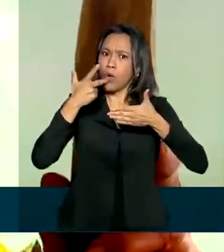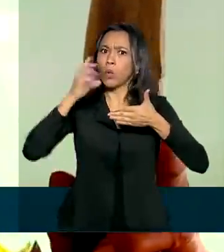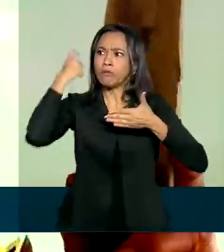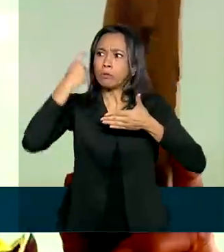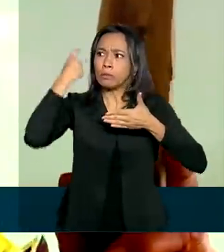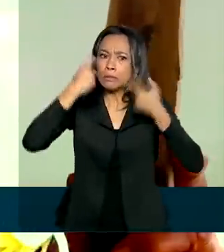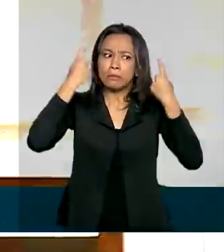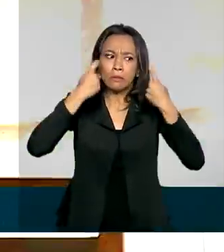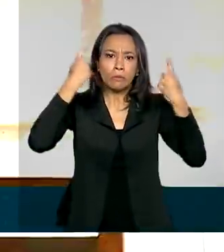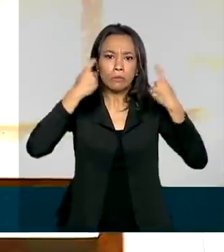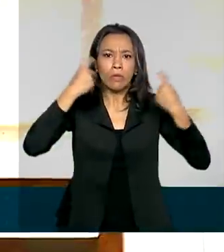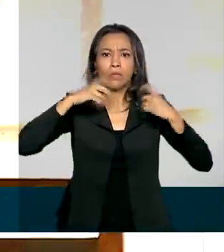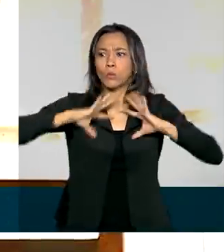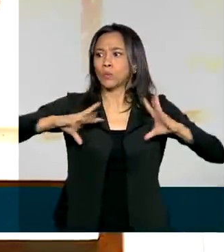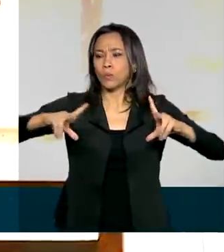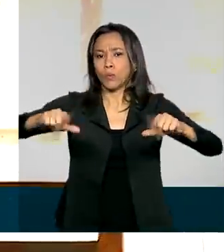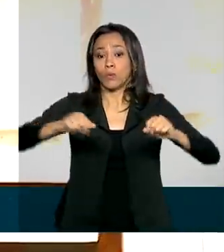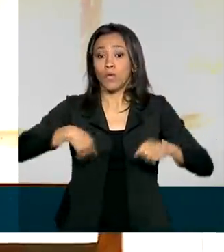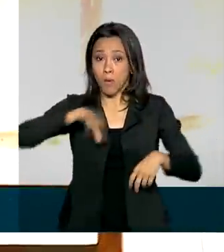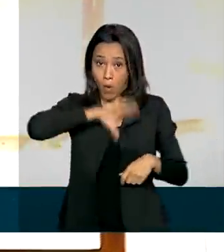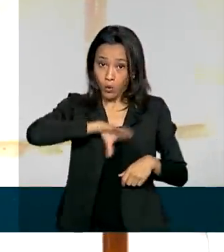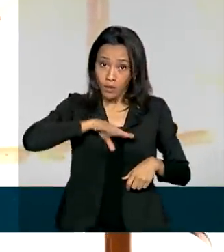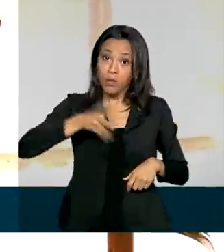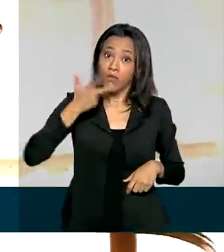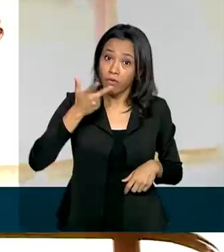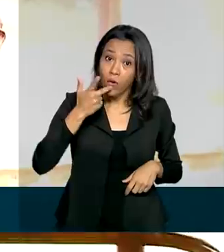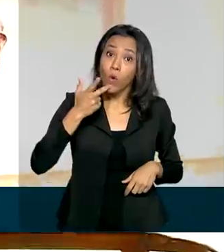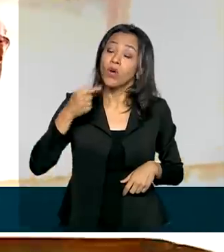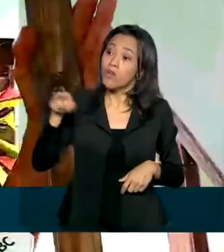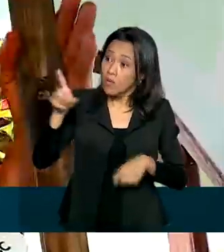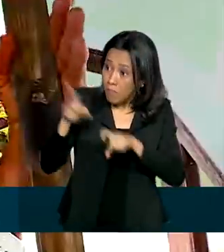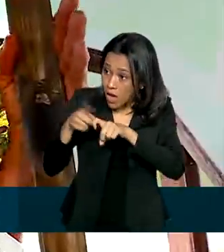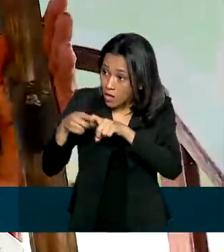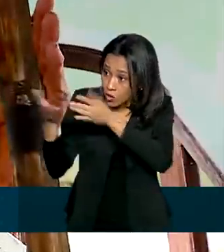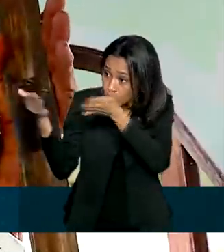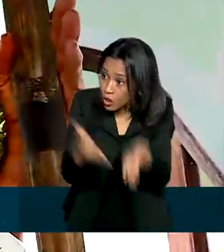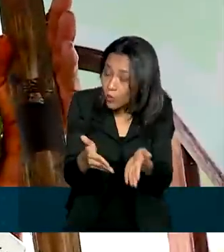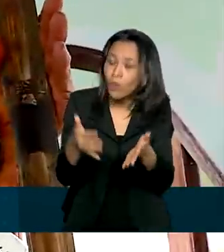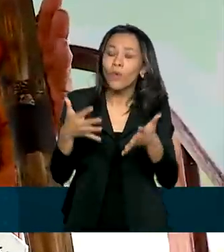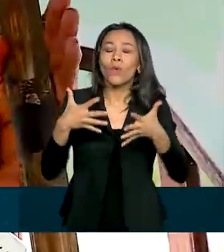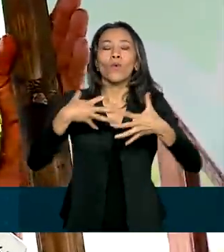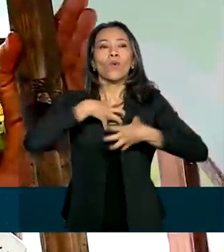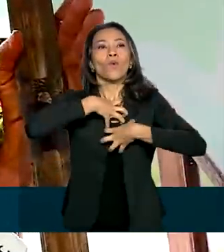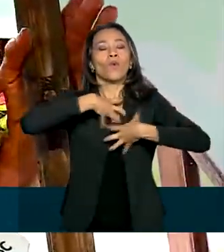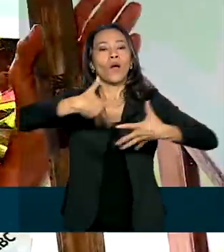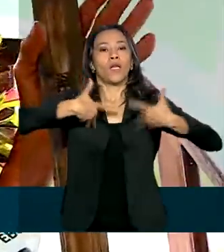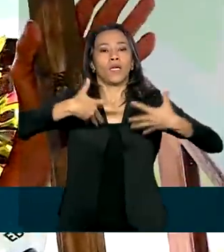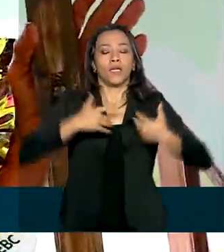preocupou a todos e, em português, disse que a chegada dos médicos trouxe alegria.